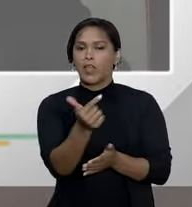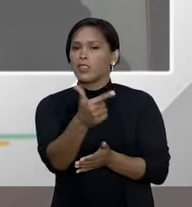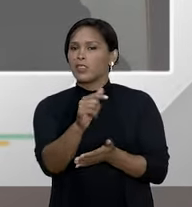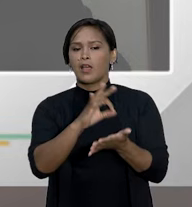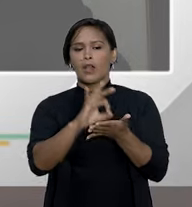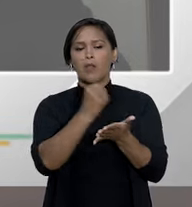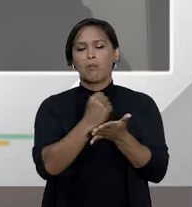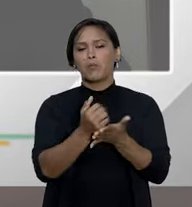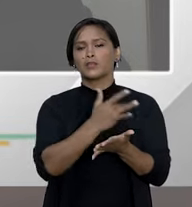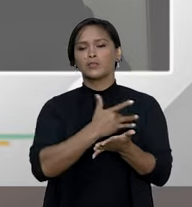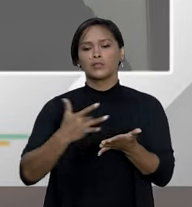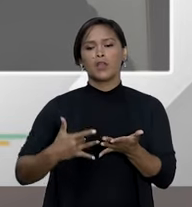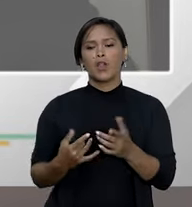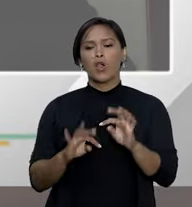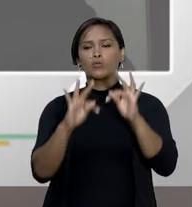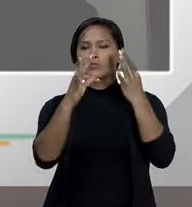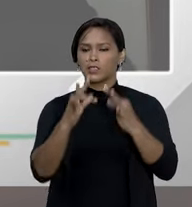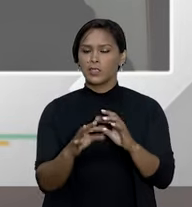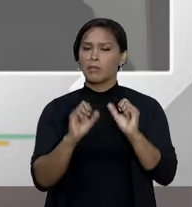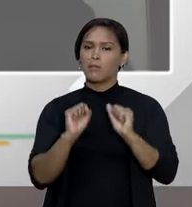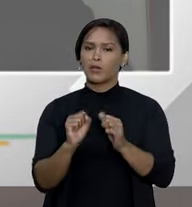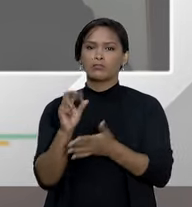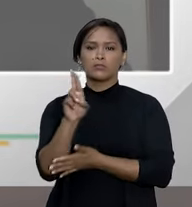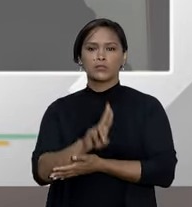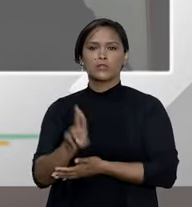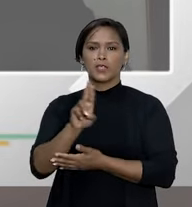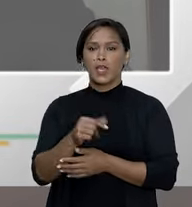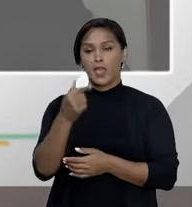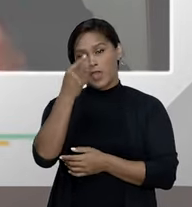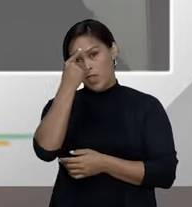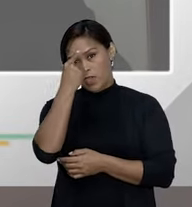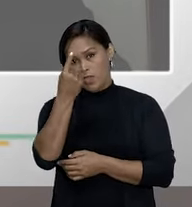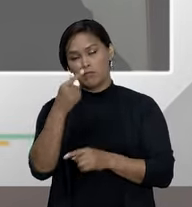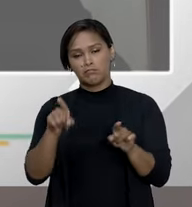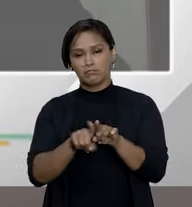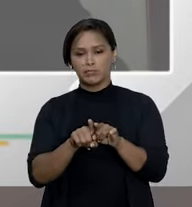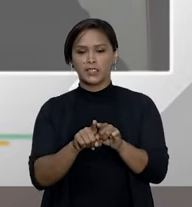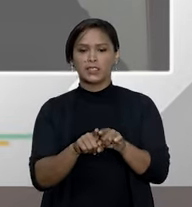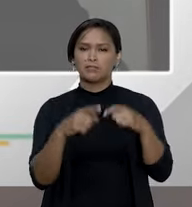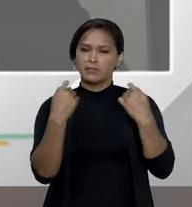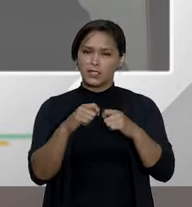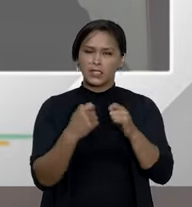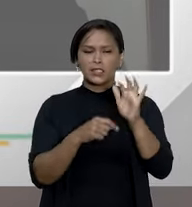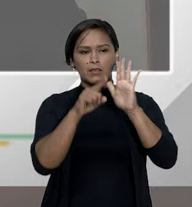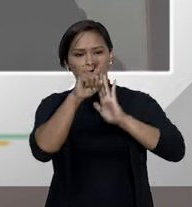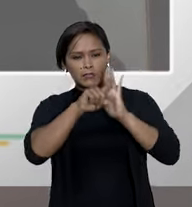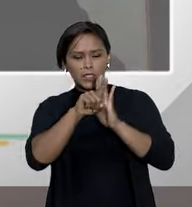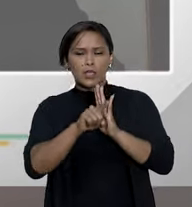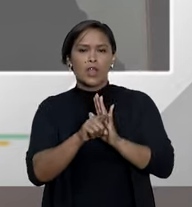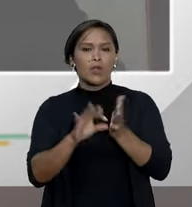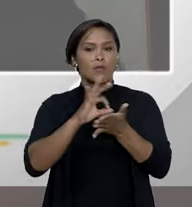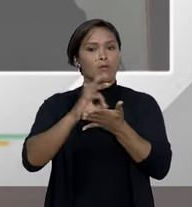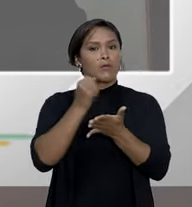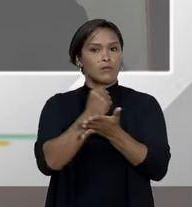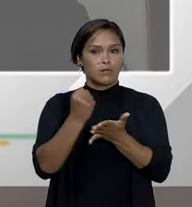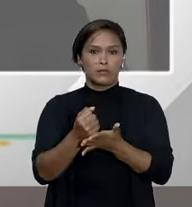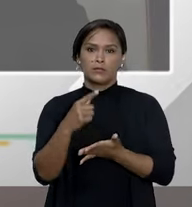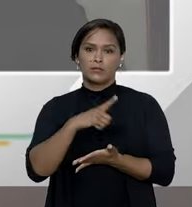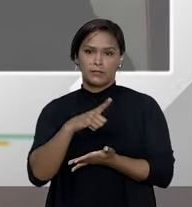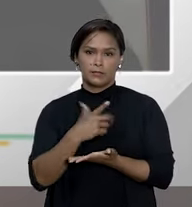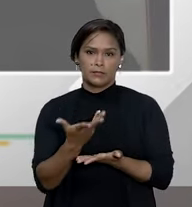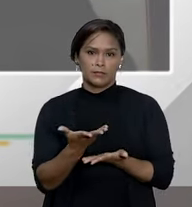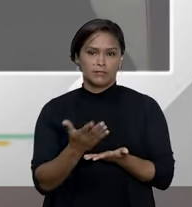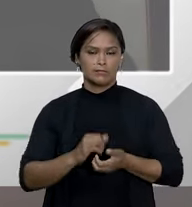dizer qual tratamento deve ser seguido. Porém, penso eu, que esse entendimento deve ser cotejado com o tipo de contrato que o indivíduo possui.